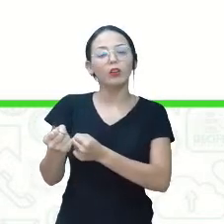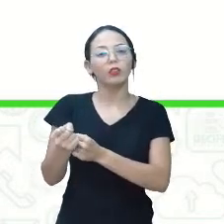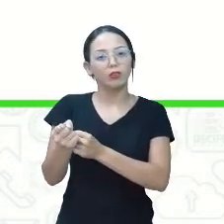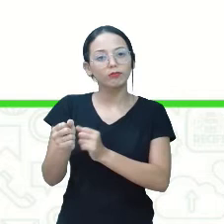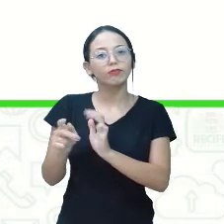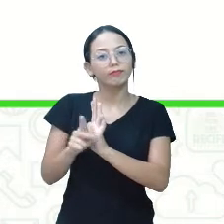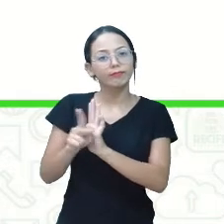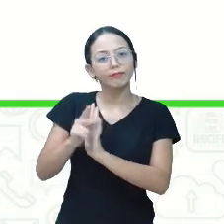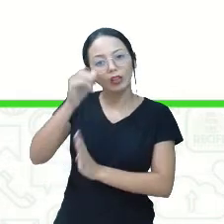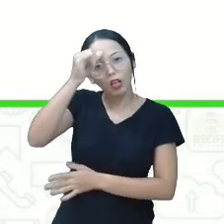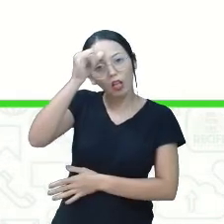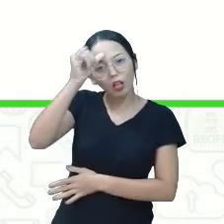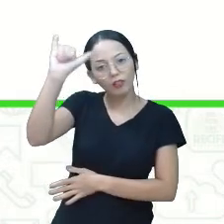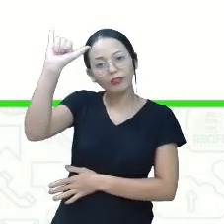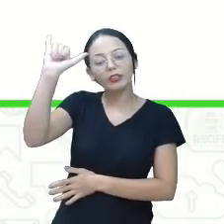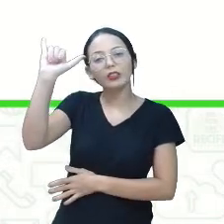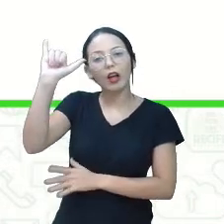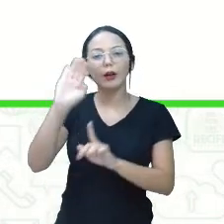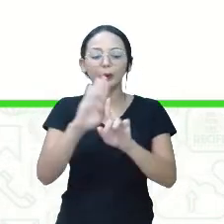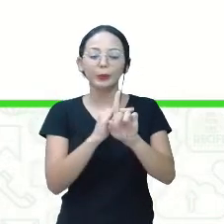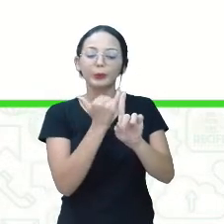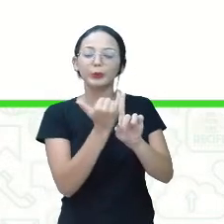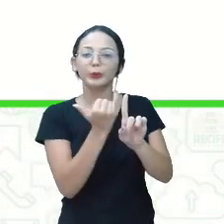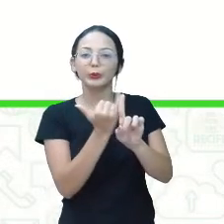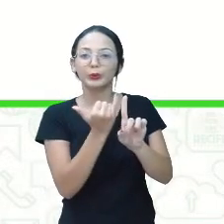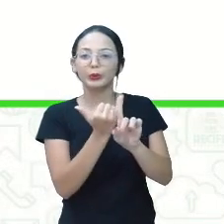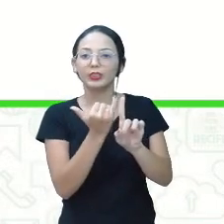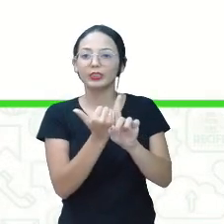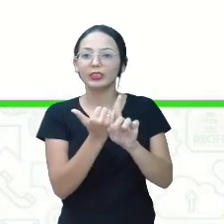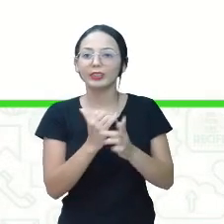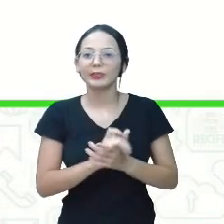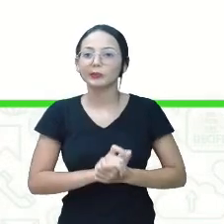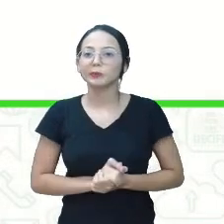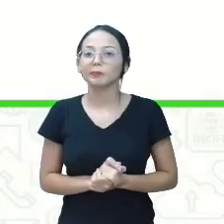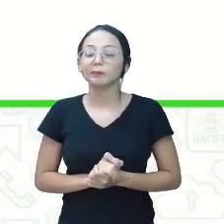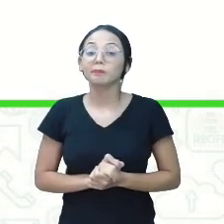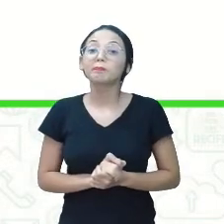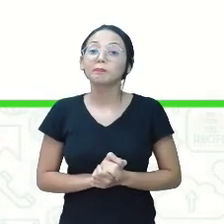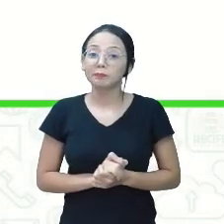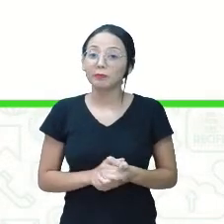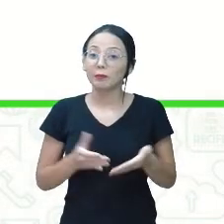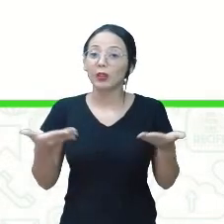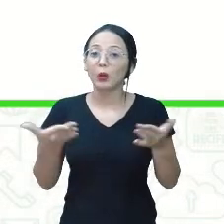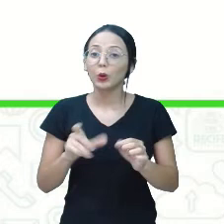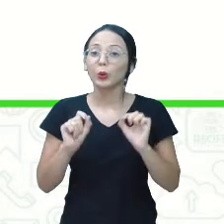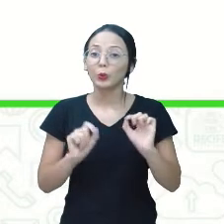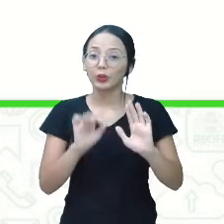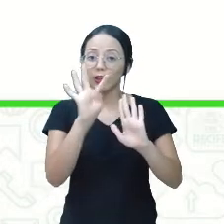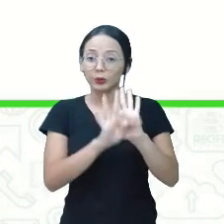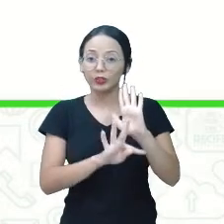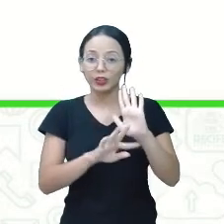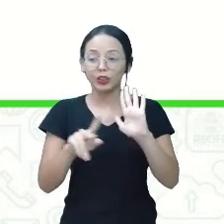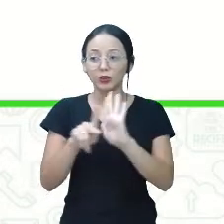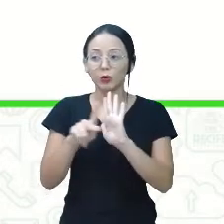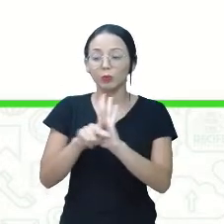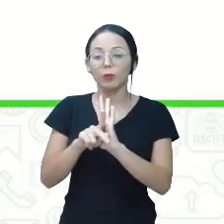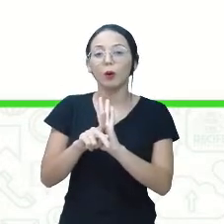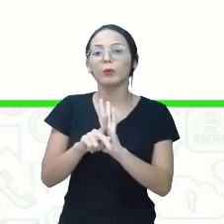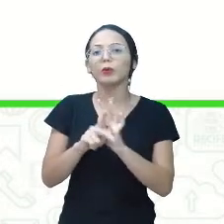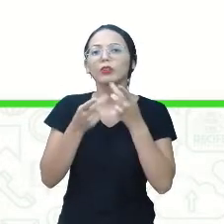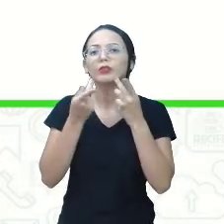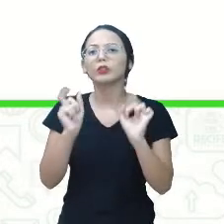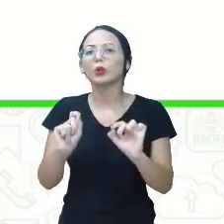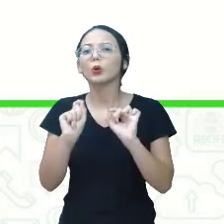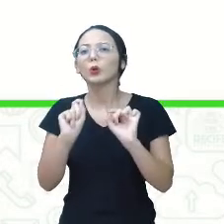combater e prevenir o bullying. Para a nossa acolhida, eu trouxe um texto de Lamentações que diz